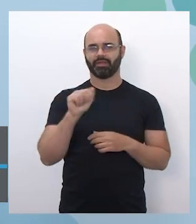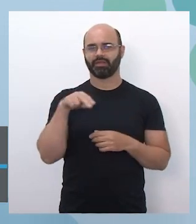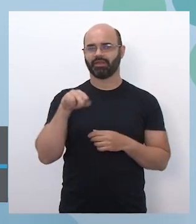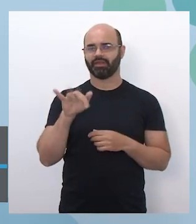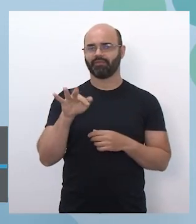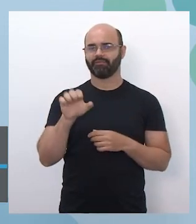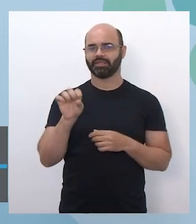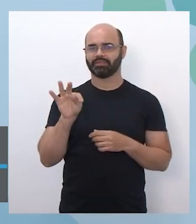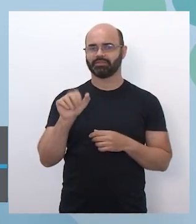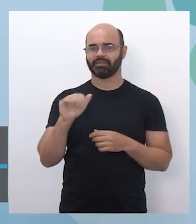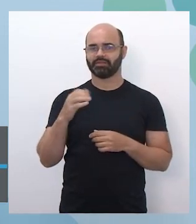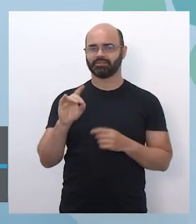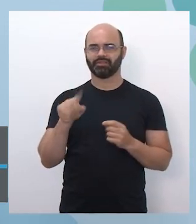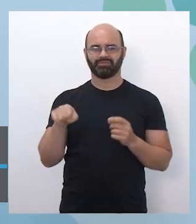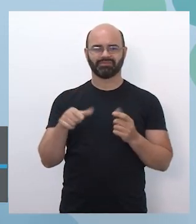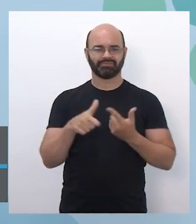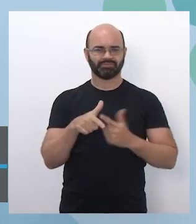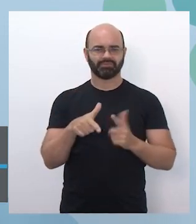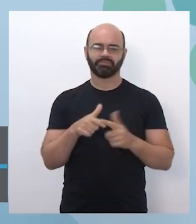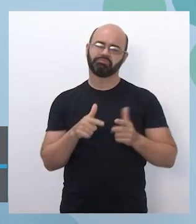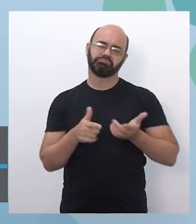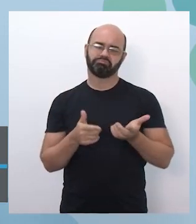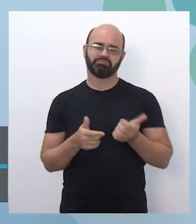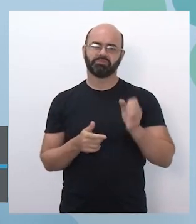pode abrir um chamado no nosso portal,